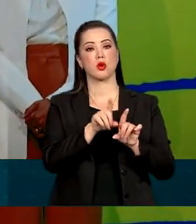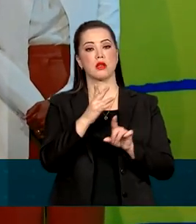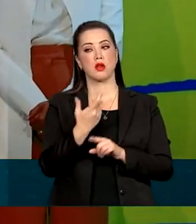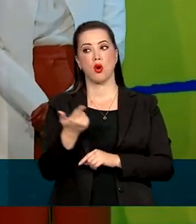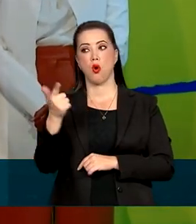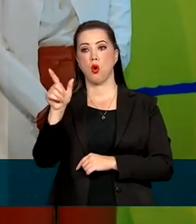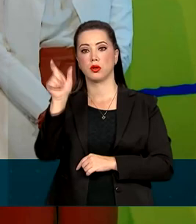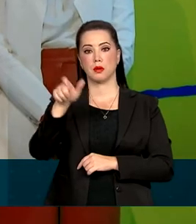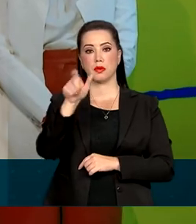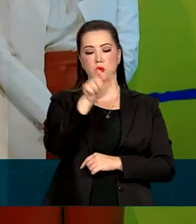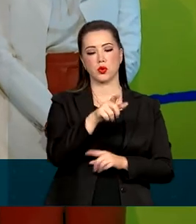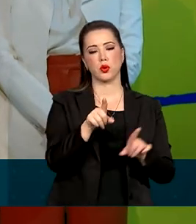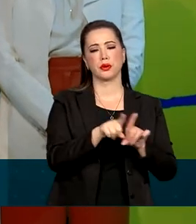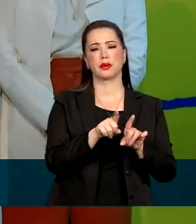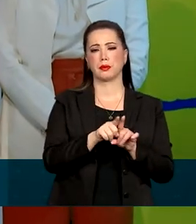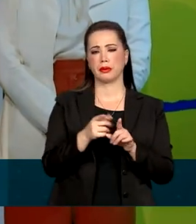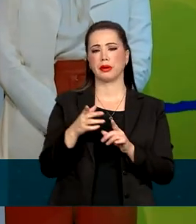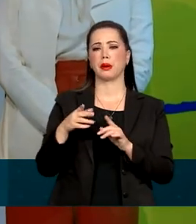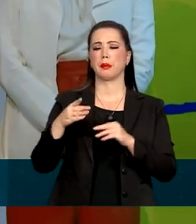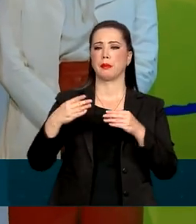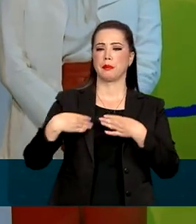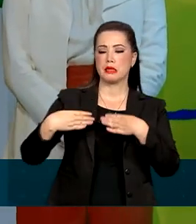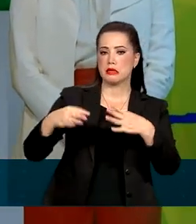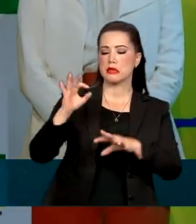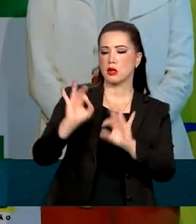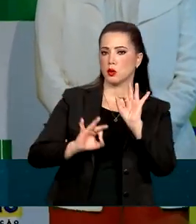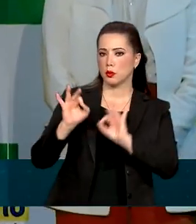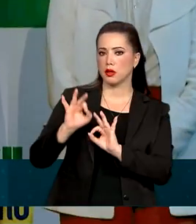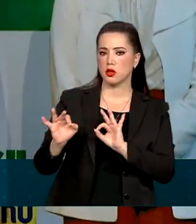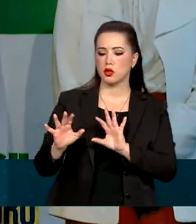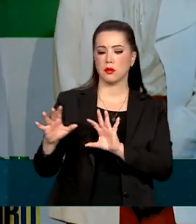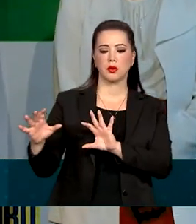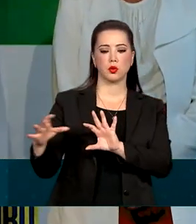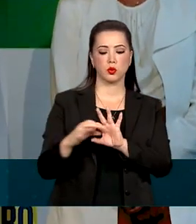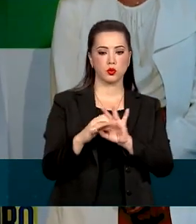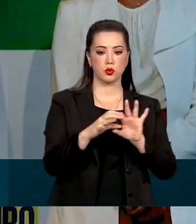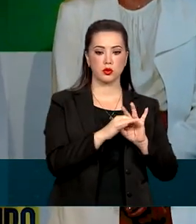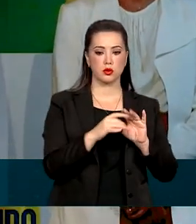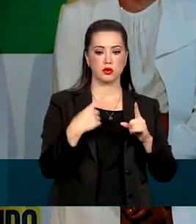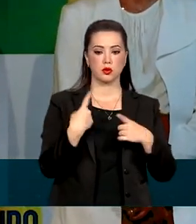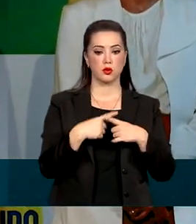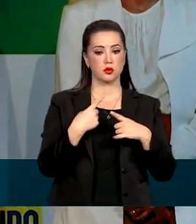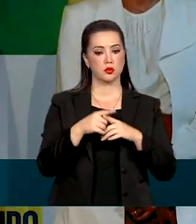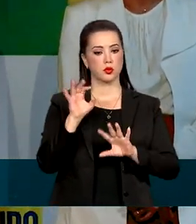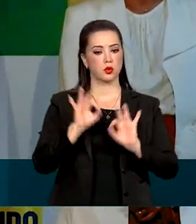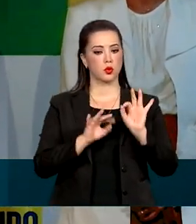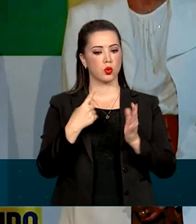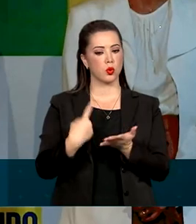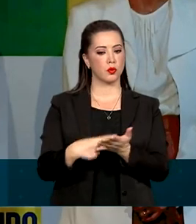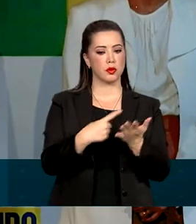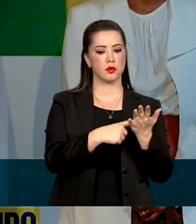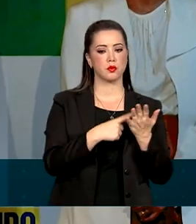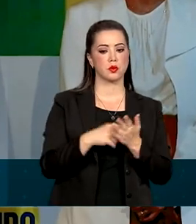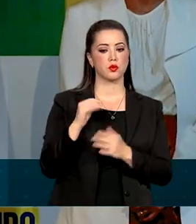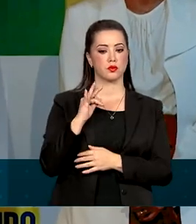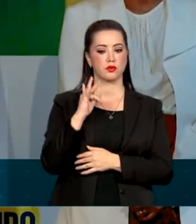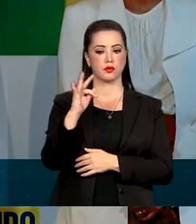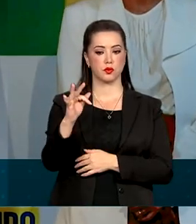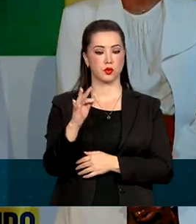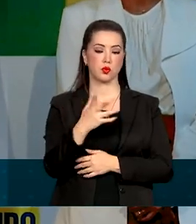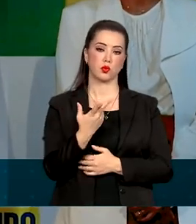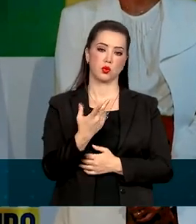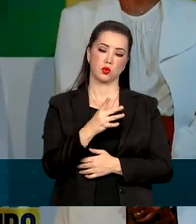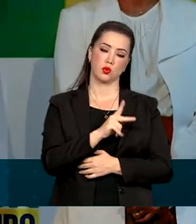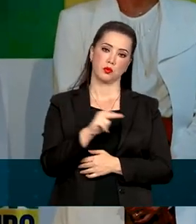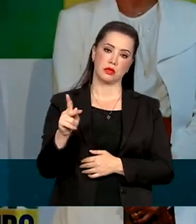assuntos internacionais, essas áreas têm que estar muito integradas em função da agenda externa do presidente